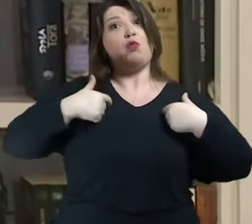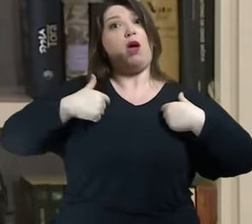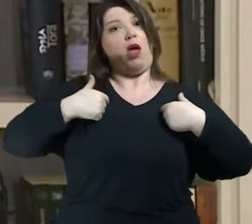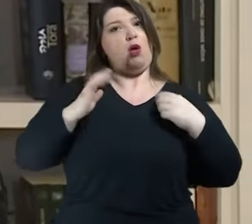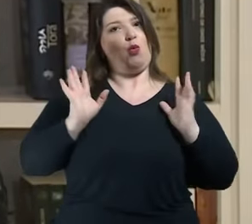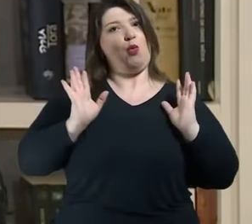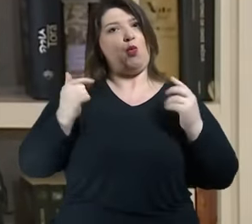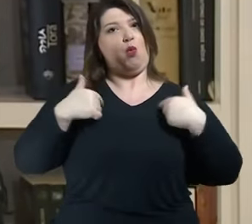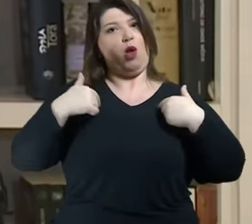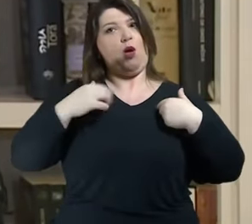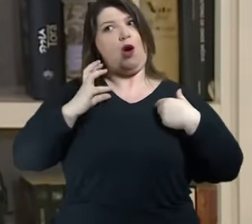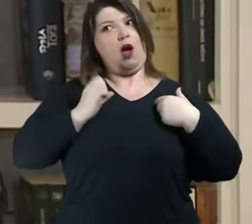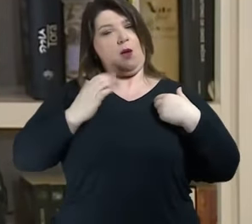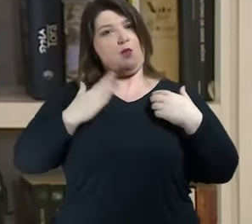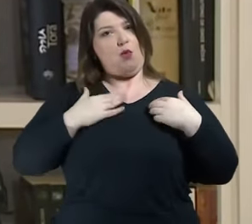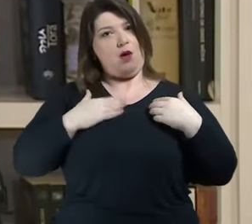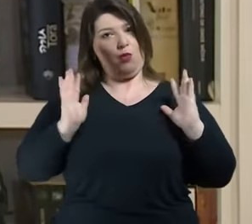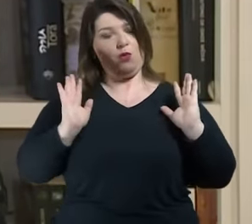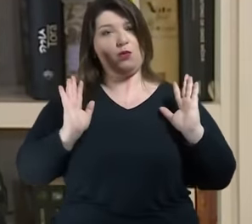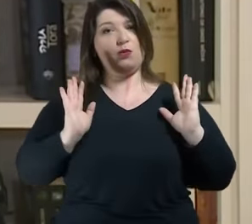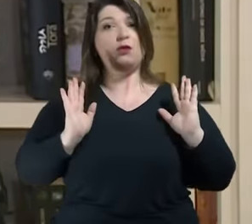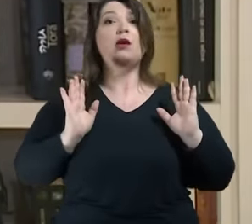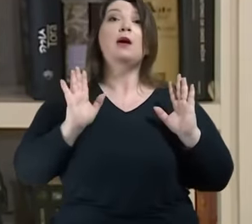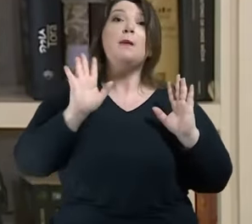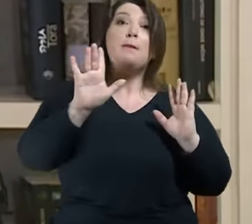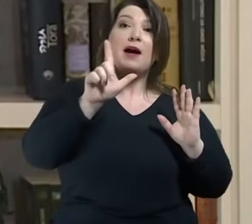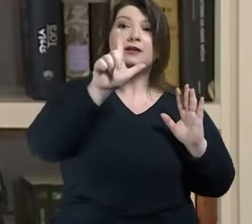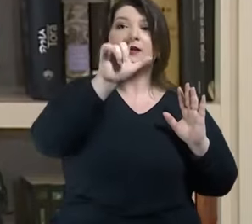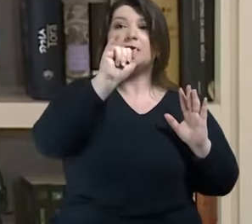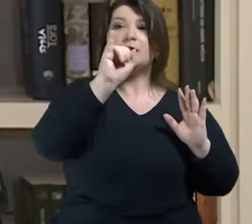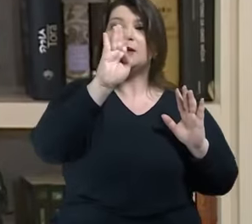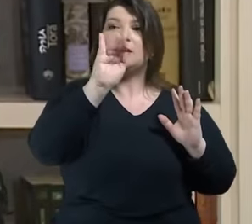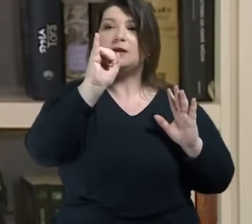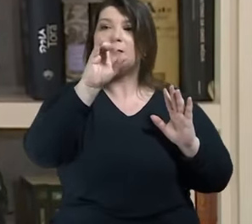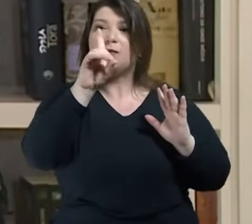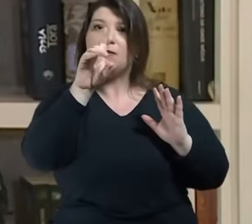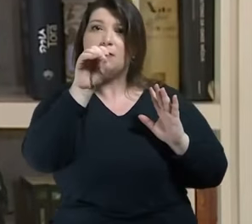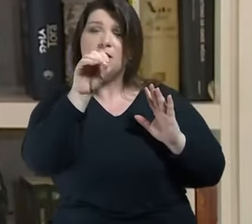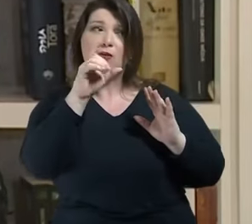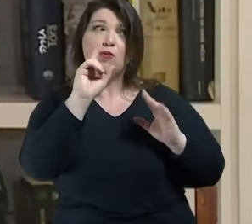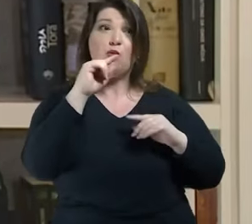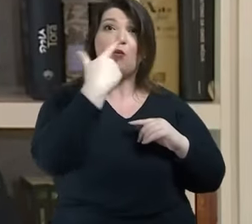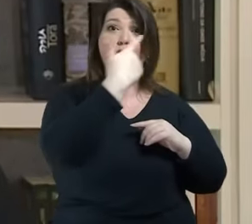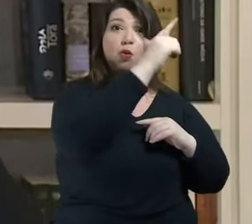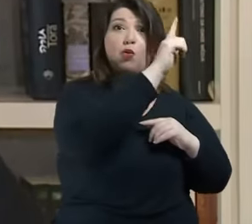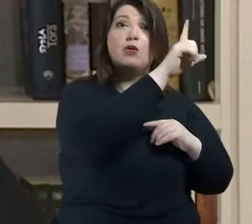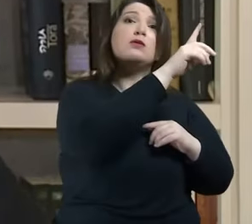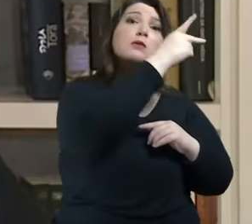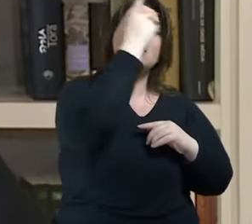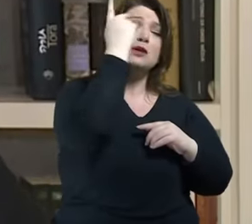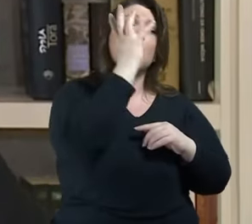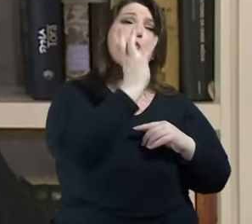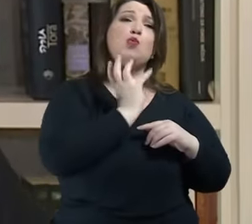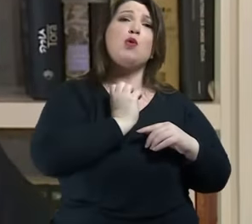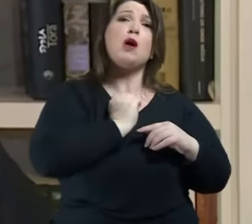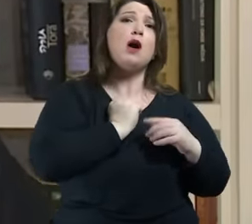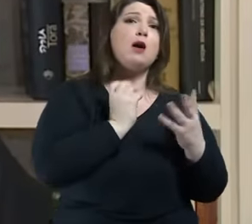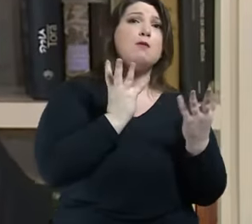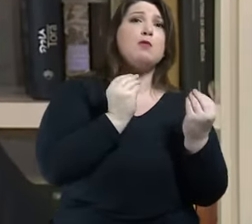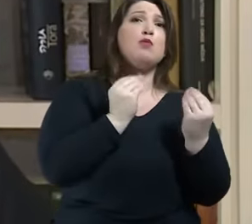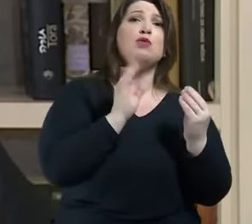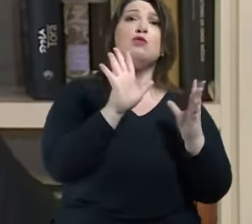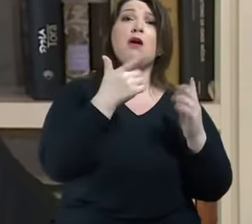libido está com pessoas que talvez não me amem tanto, mas estão sob o meu controle, como se fossem marionetes.